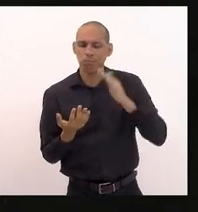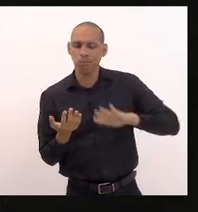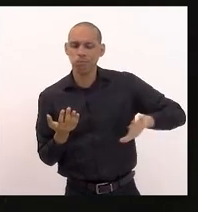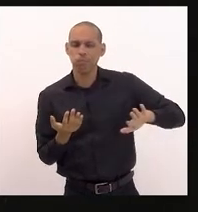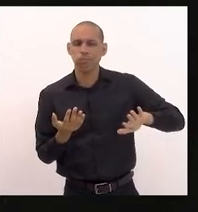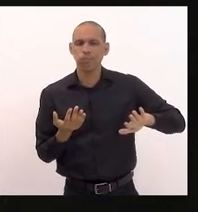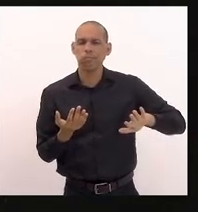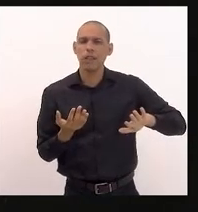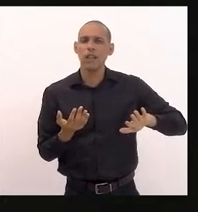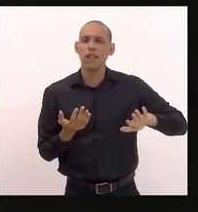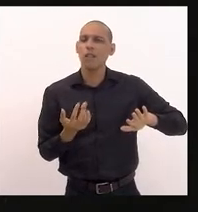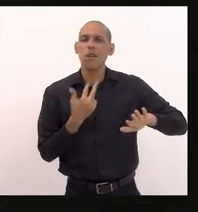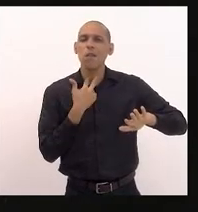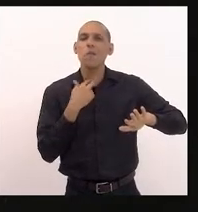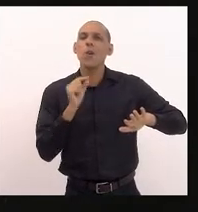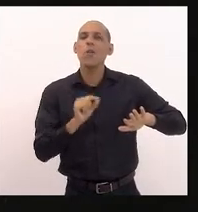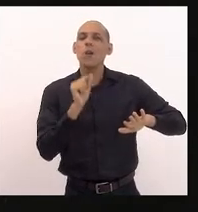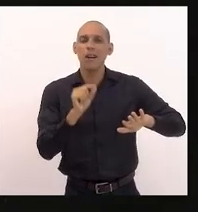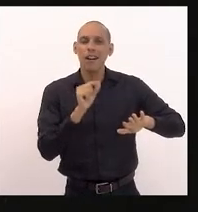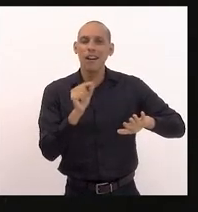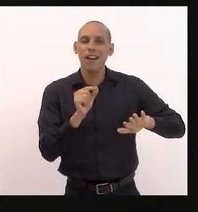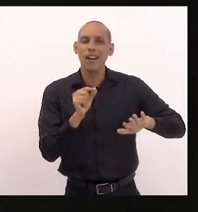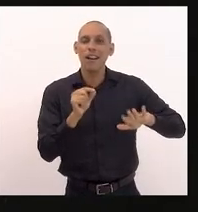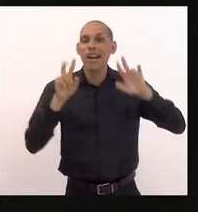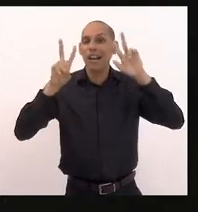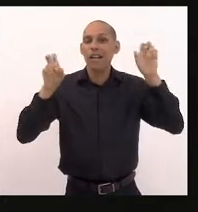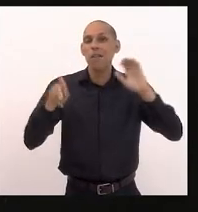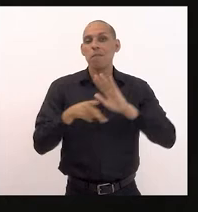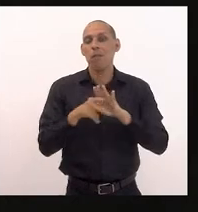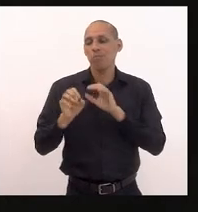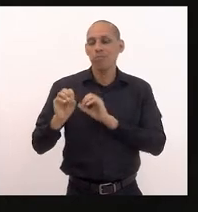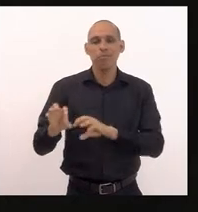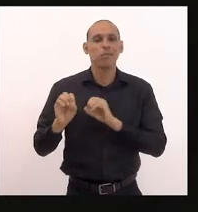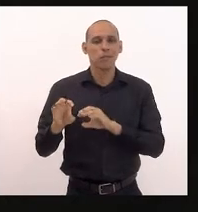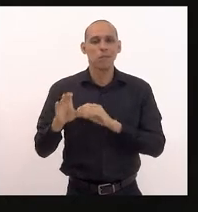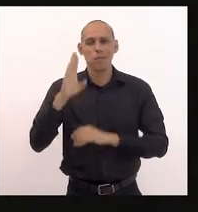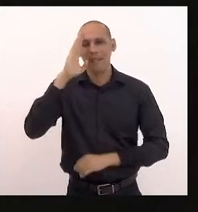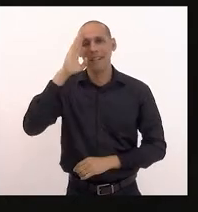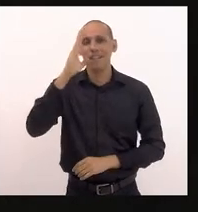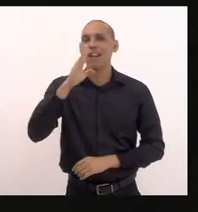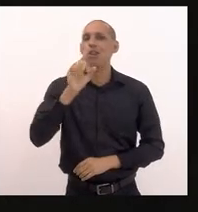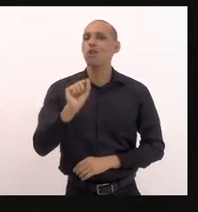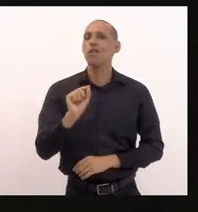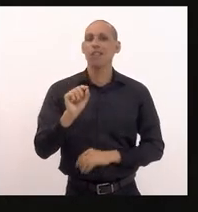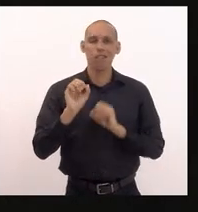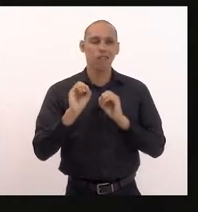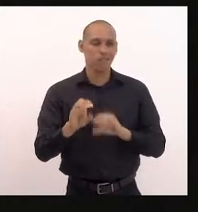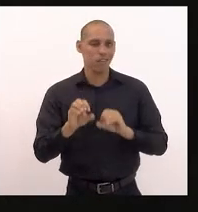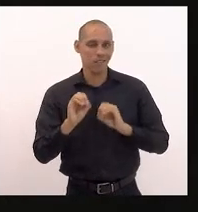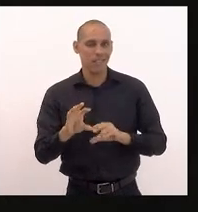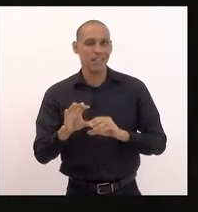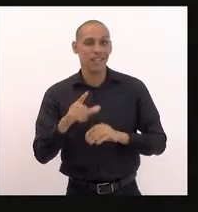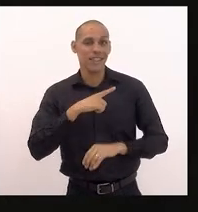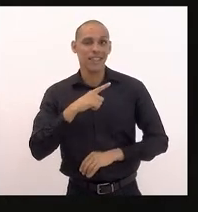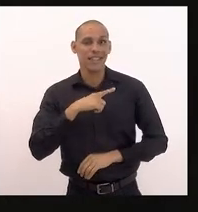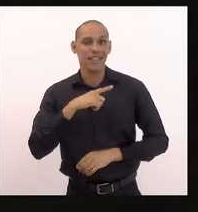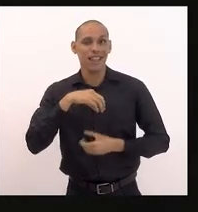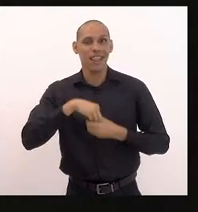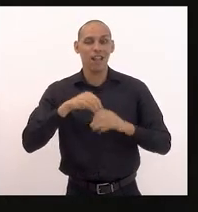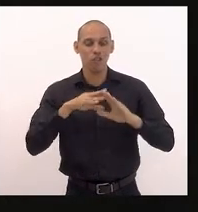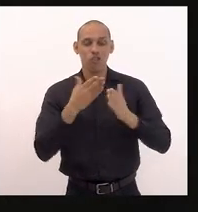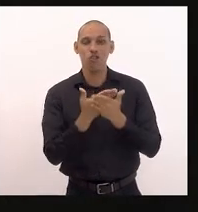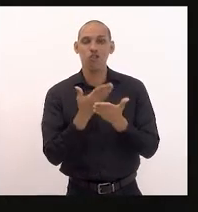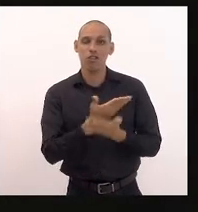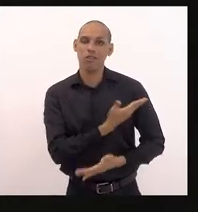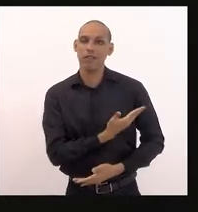luz às questões que envolvem a educação sobretudo a educação que ocorre nas escolas